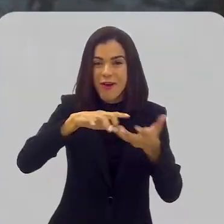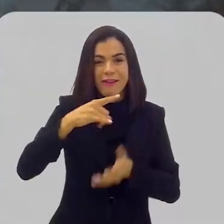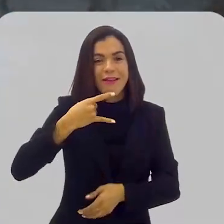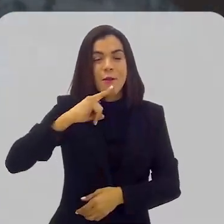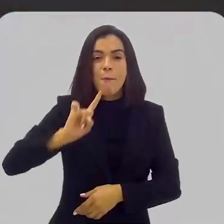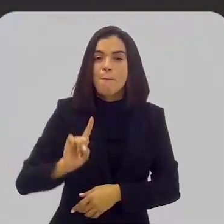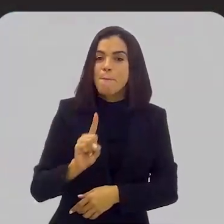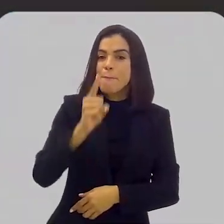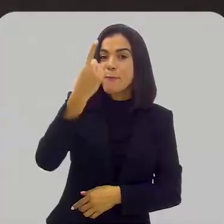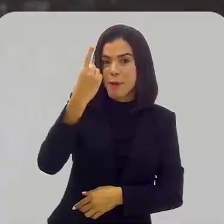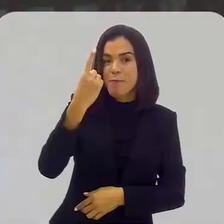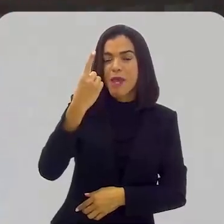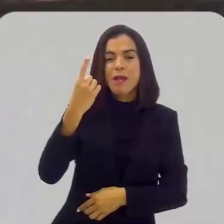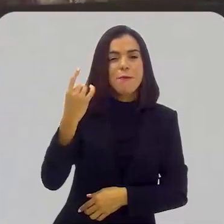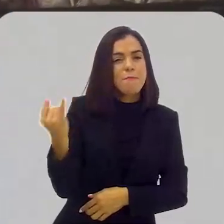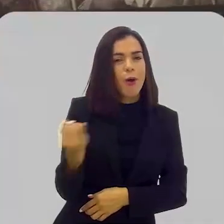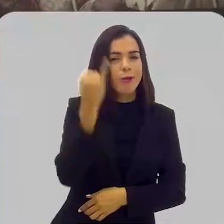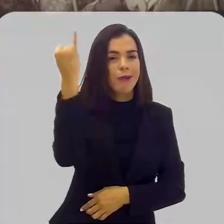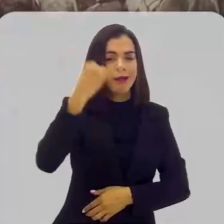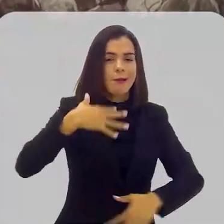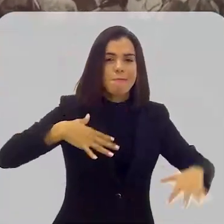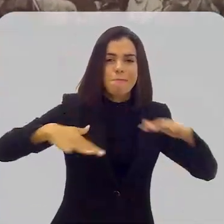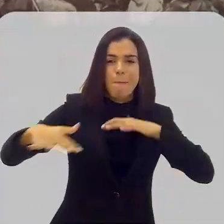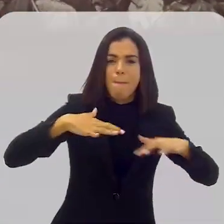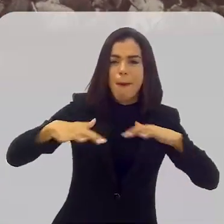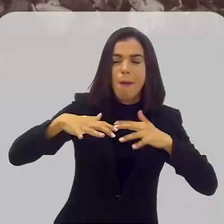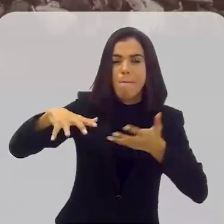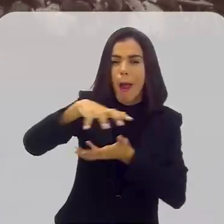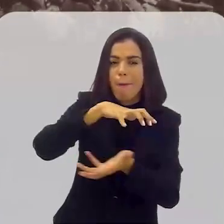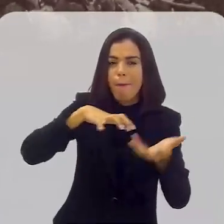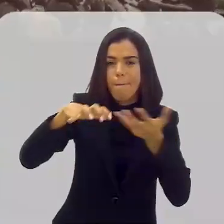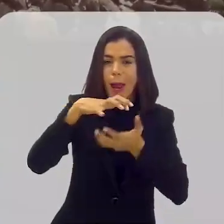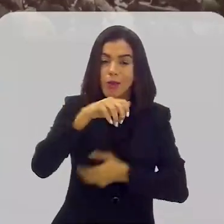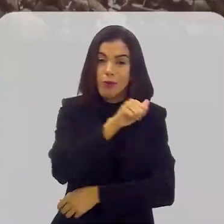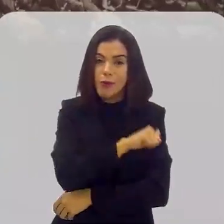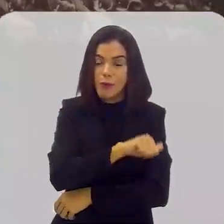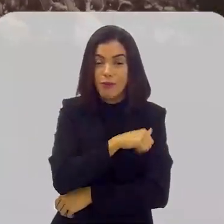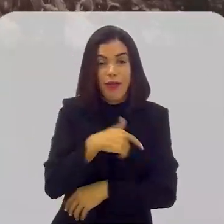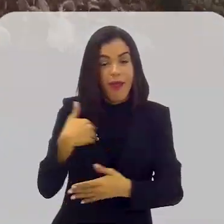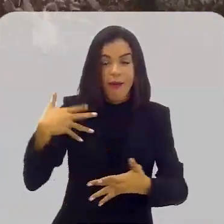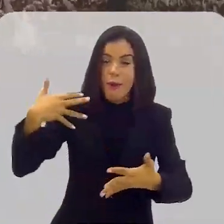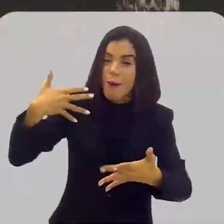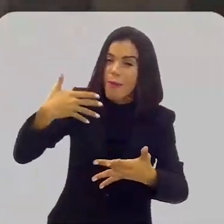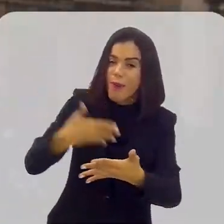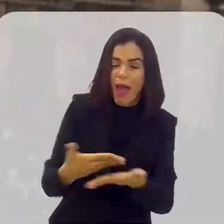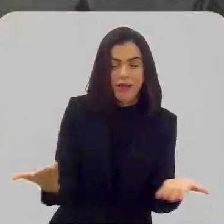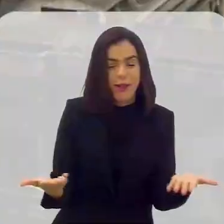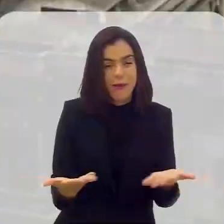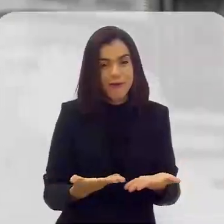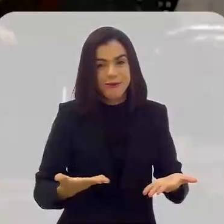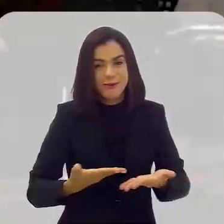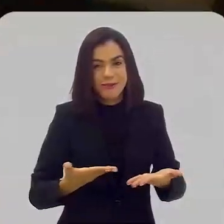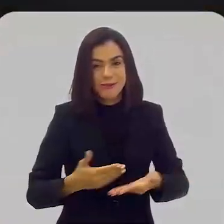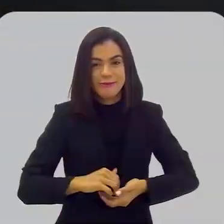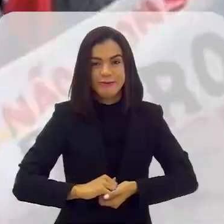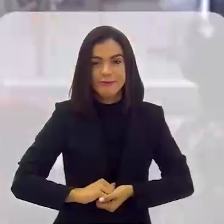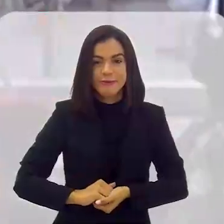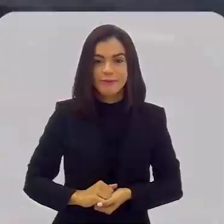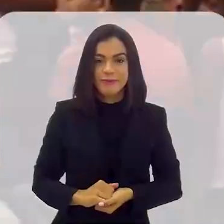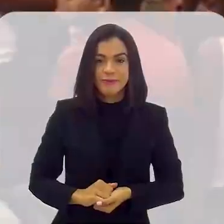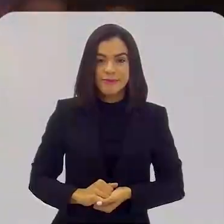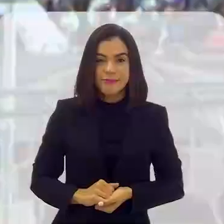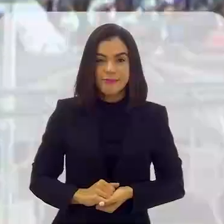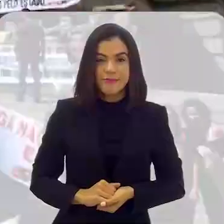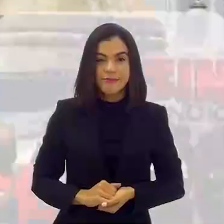cachaça é considerada um dos primeiros levantes populares do Rio de Janeiro. E desde então, é assim por aqui. Há